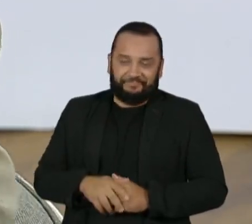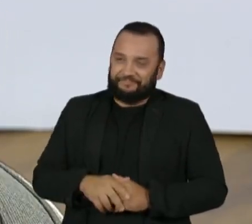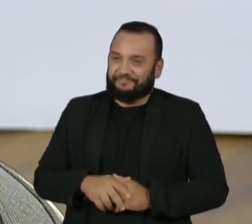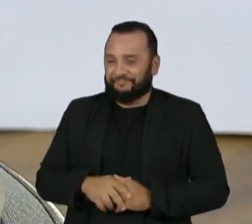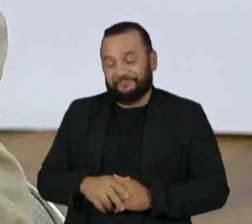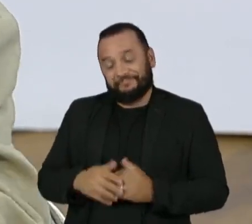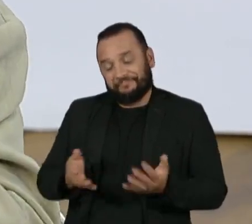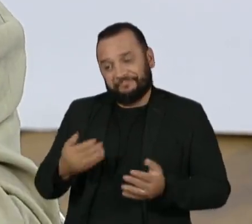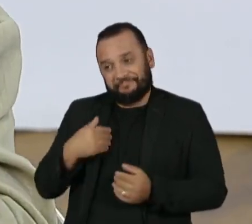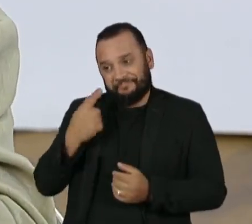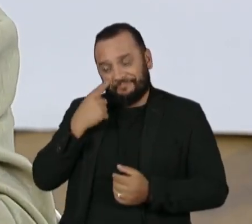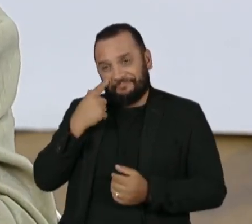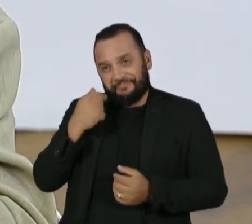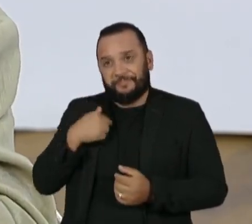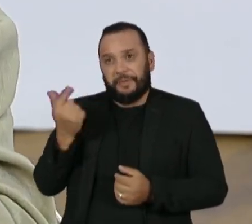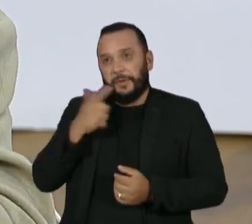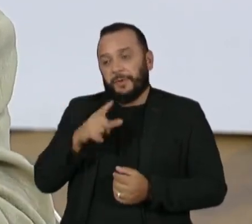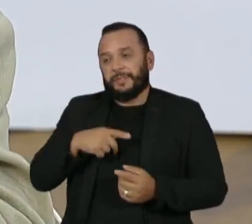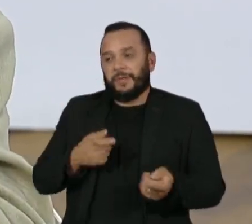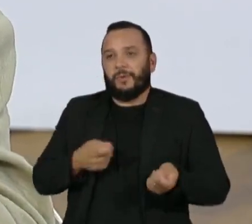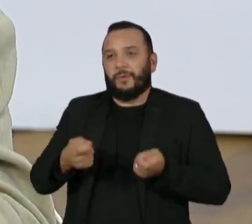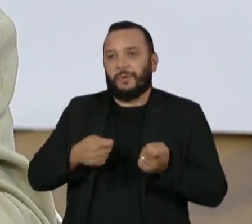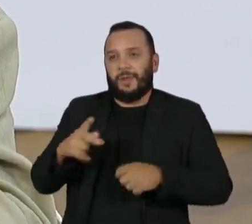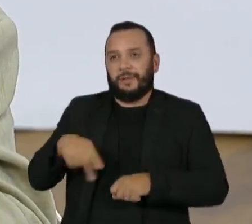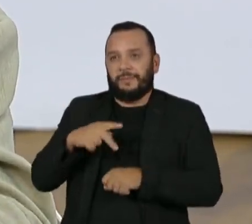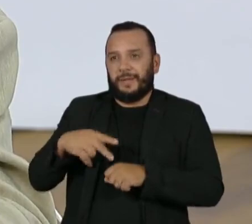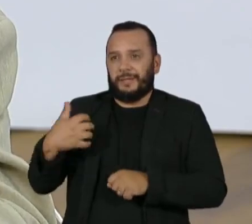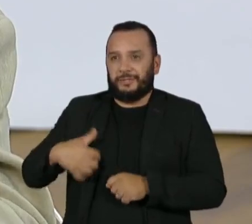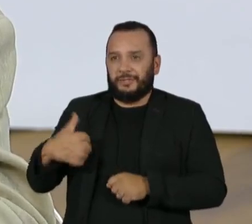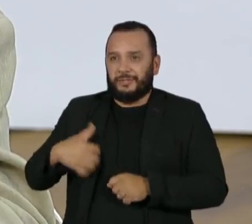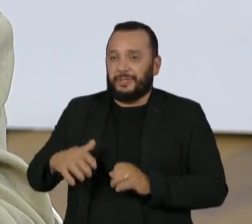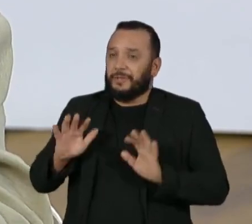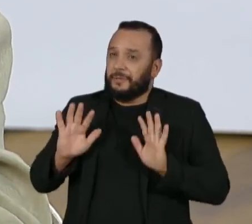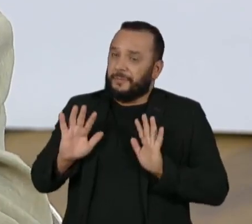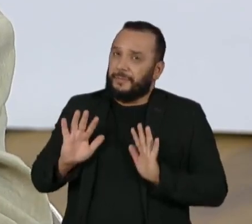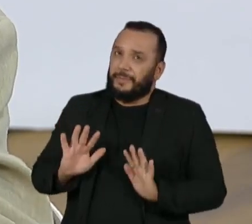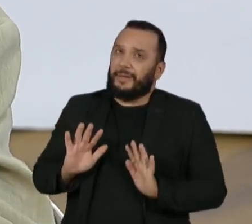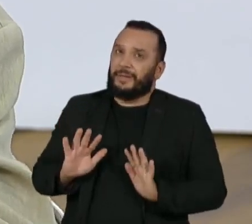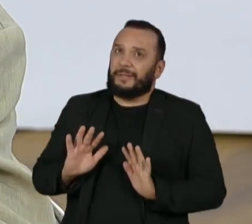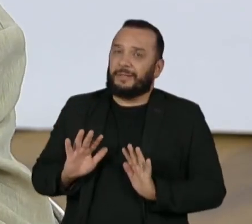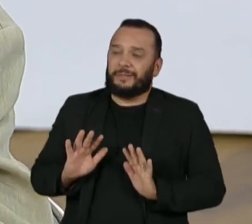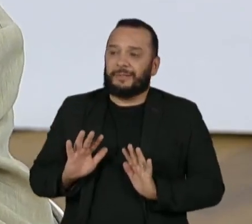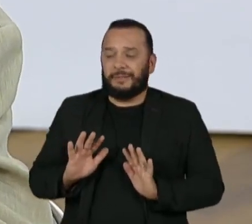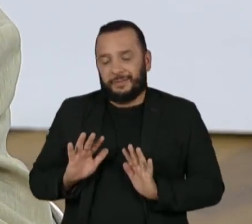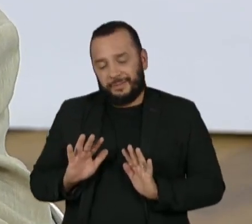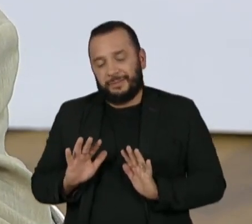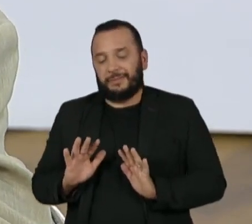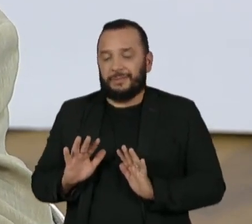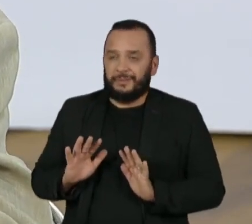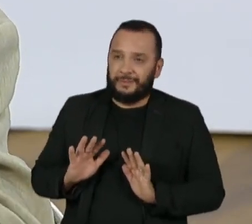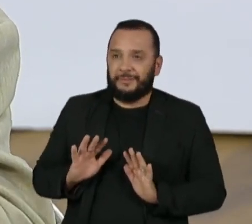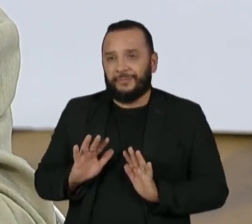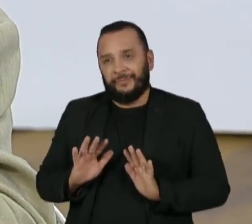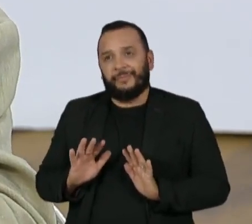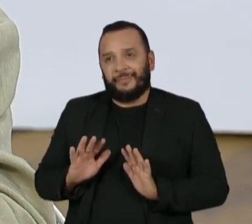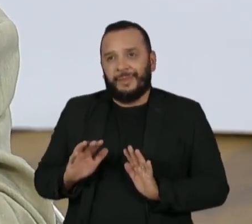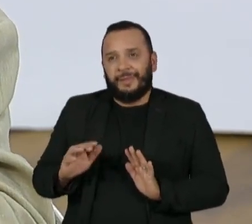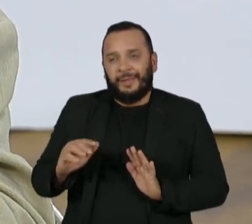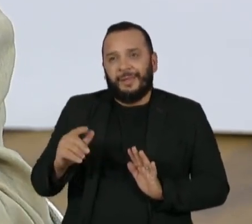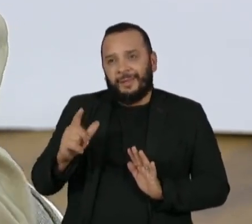levar o barco a destino. Mas as condições estão dadas,